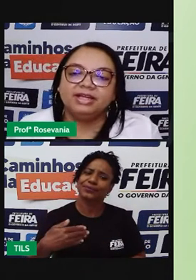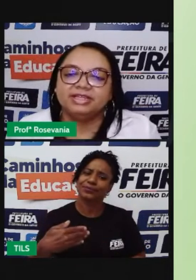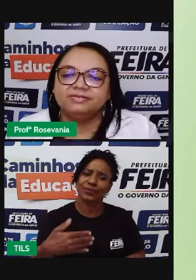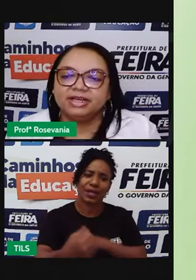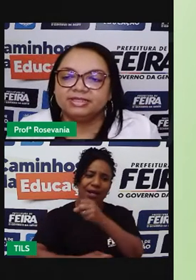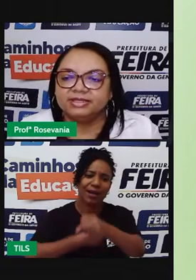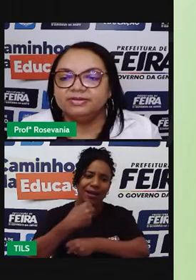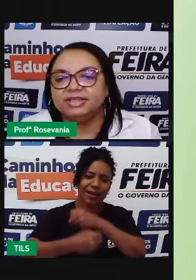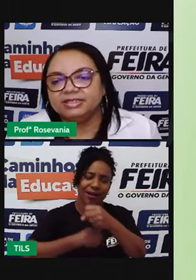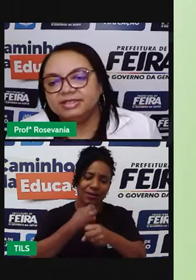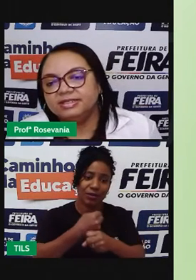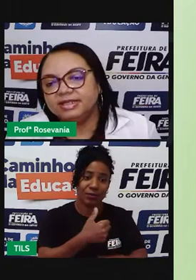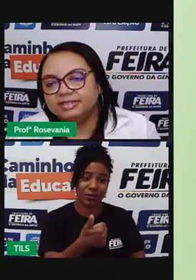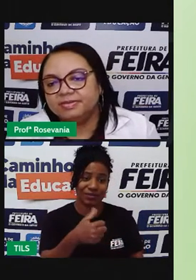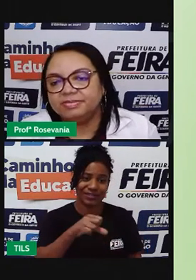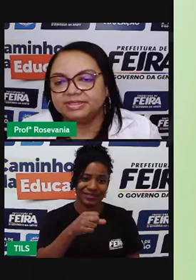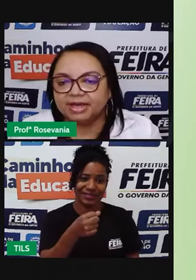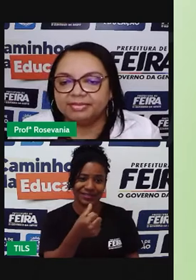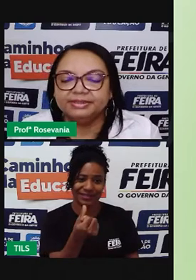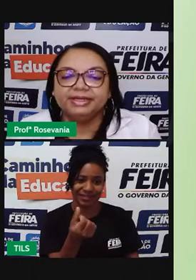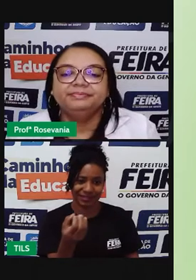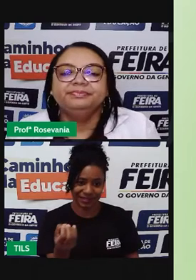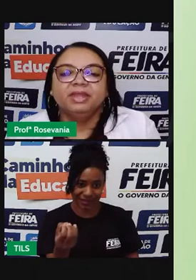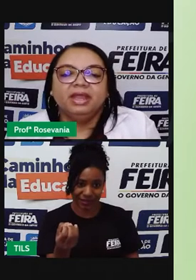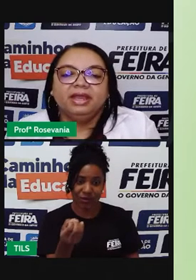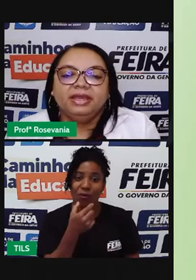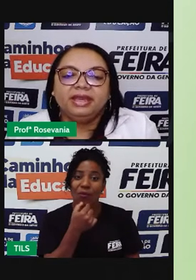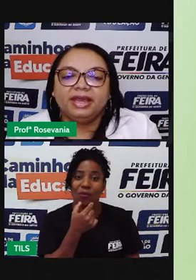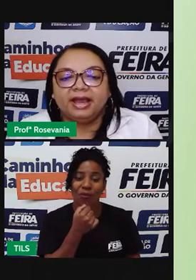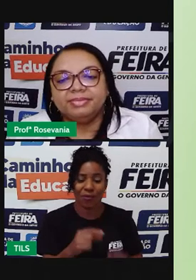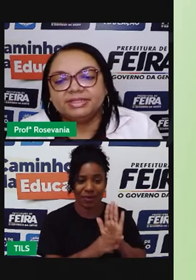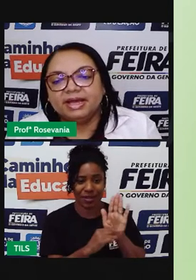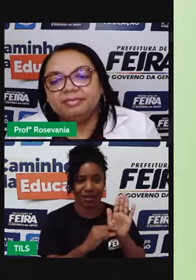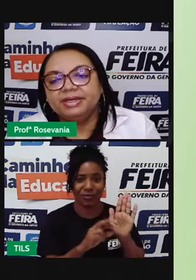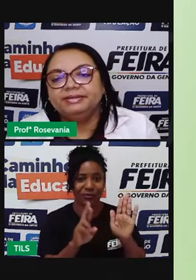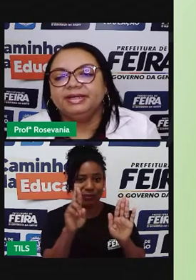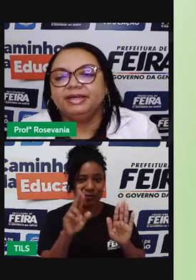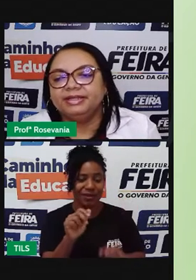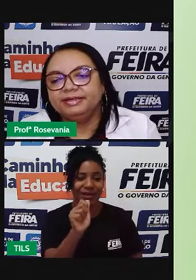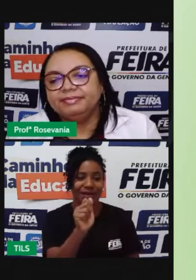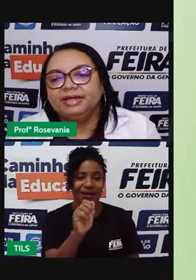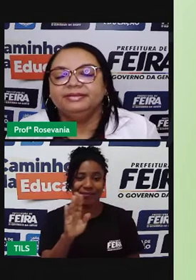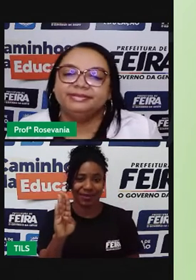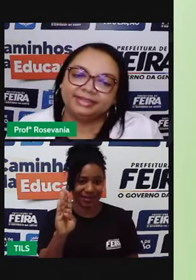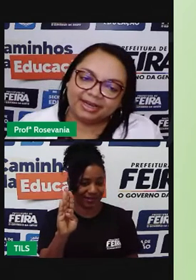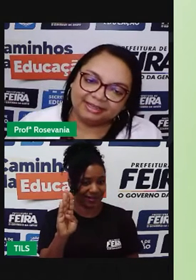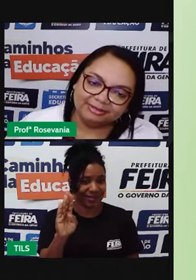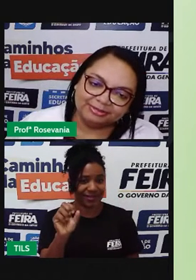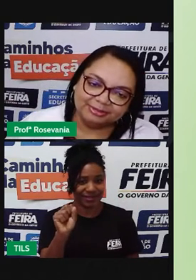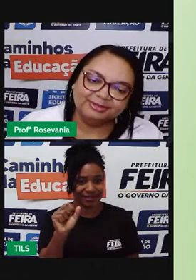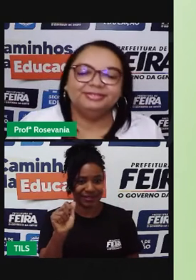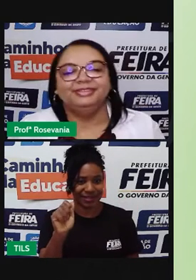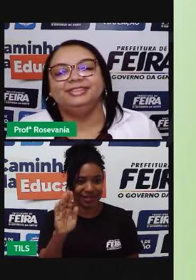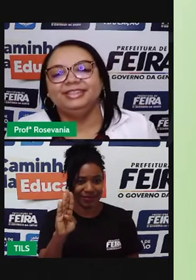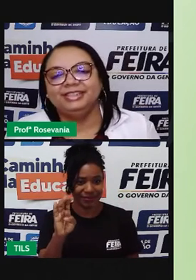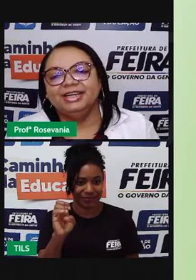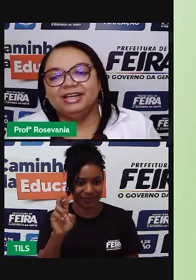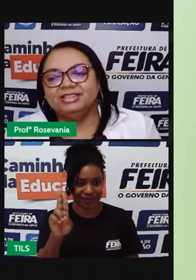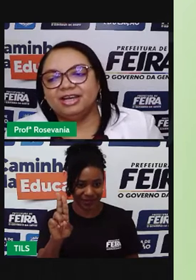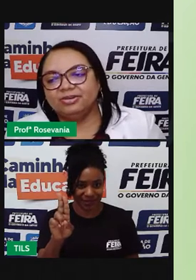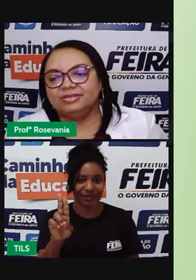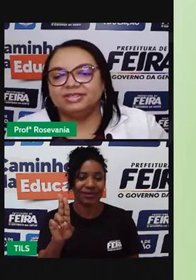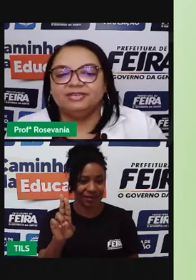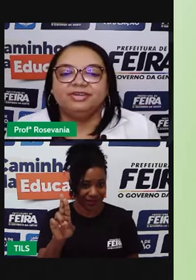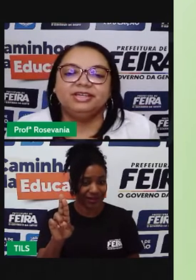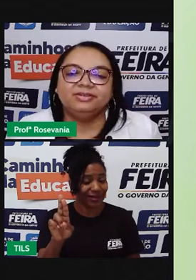veio a classificação de Aziz e Nascida Bissaber, né. E a Bissaber, ele, né, aluno de